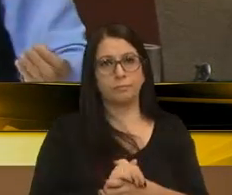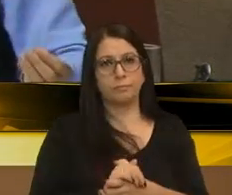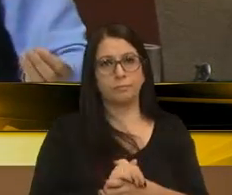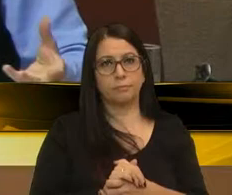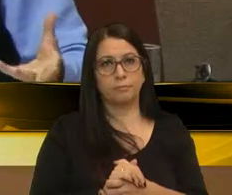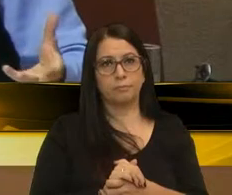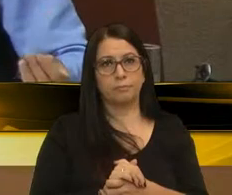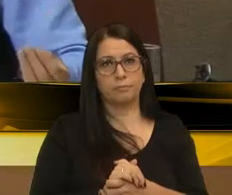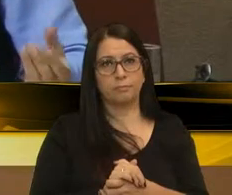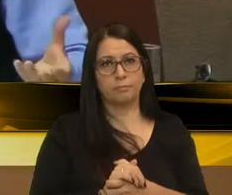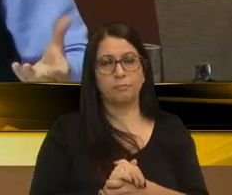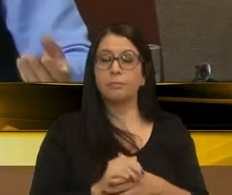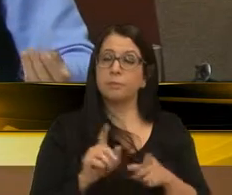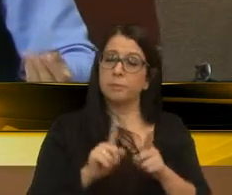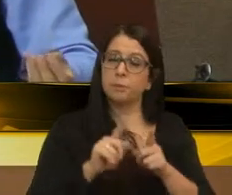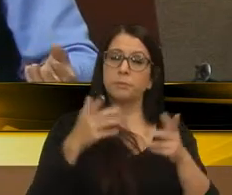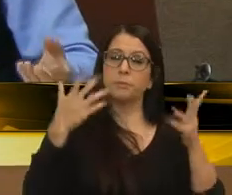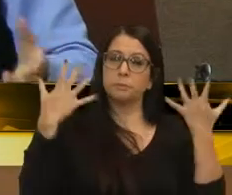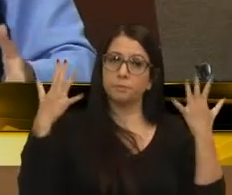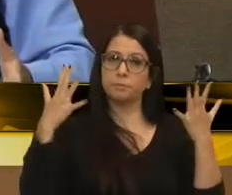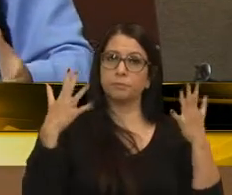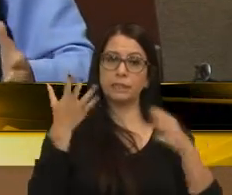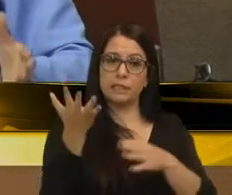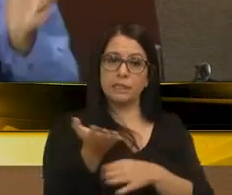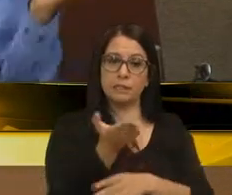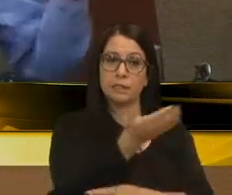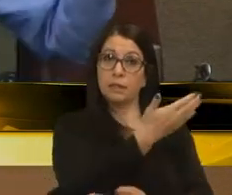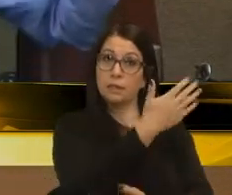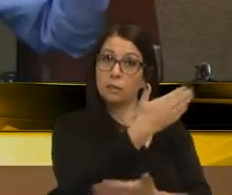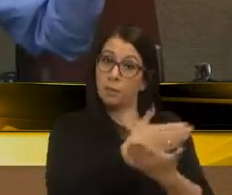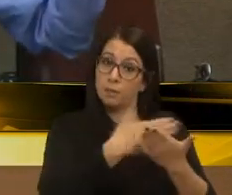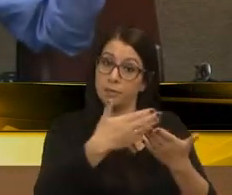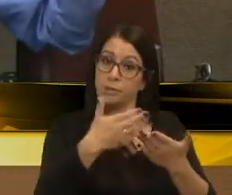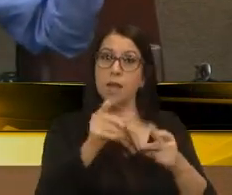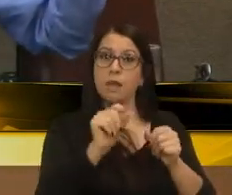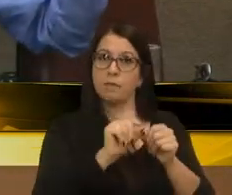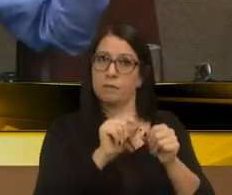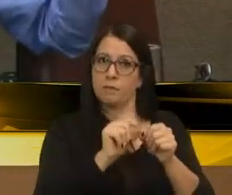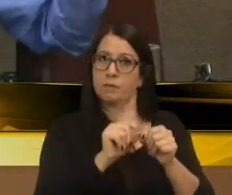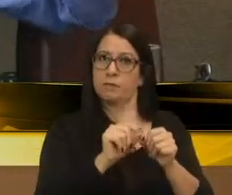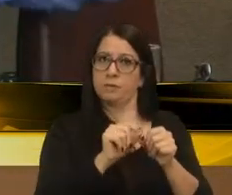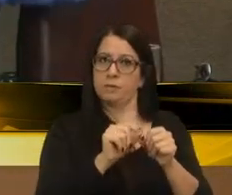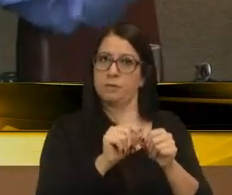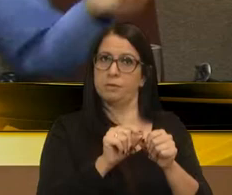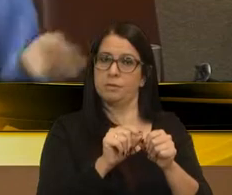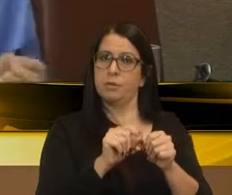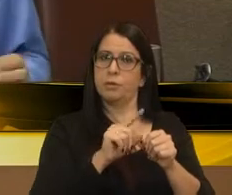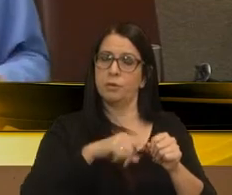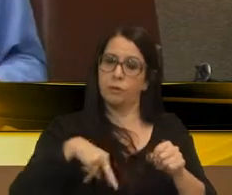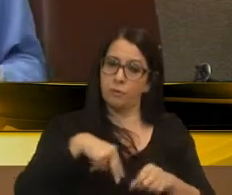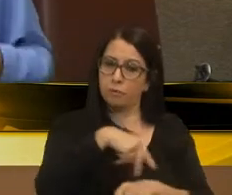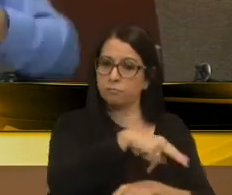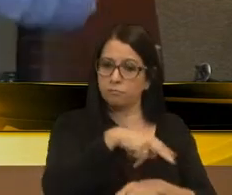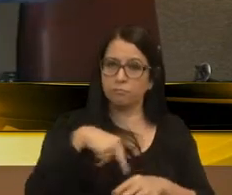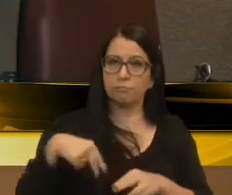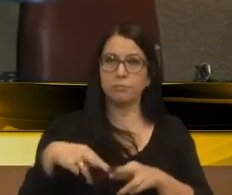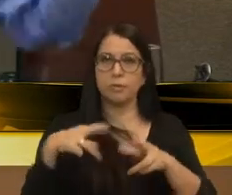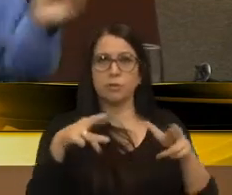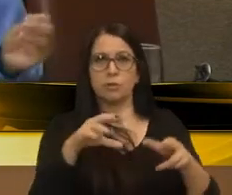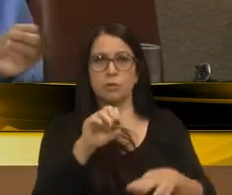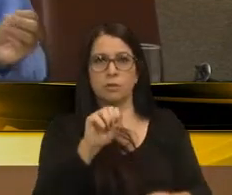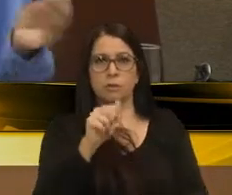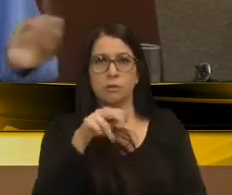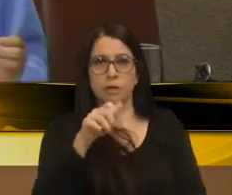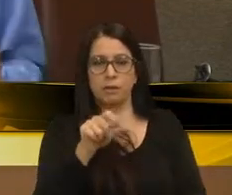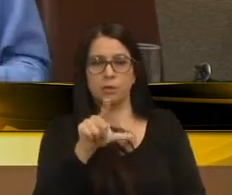E, por outro lado, também é parabenizar essas roçadas que eles começaram a fazer. quando eu caminhei, andei na região de Santa Rosa do Piaí